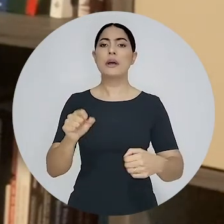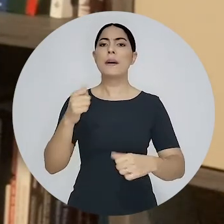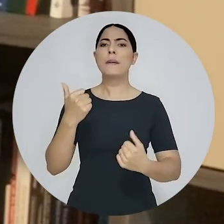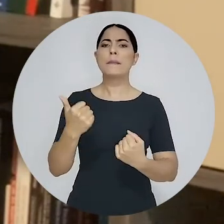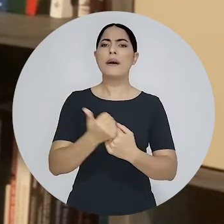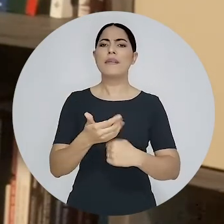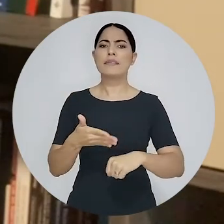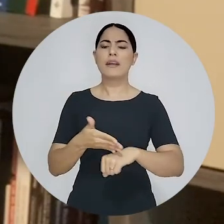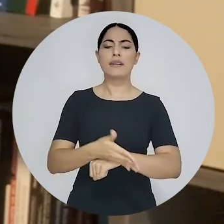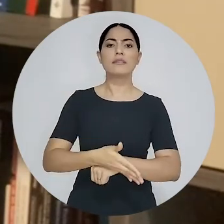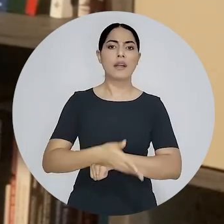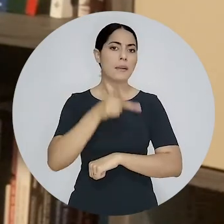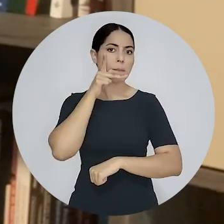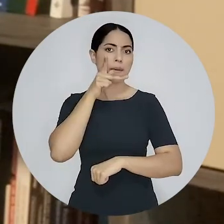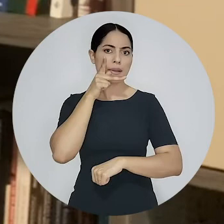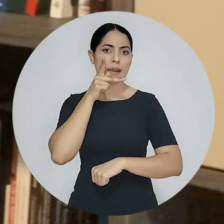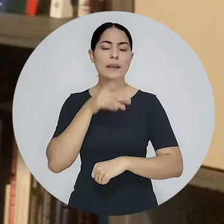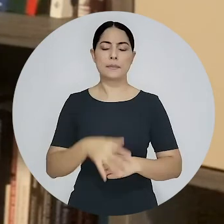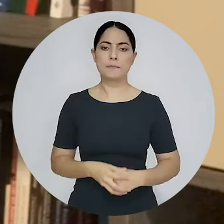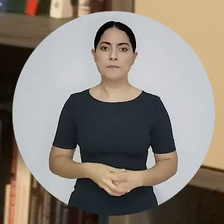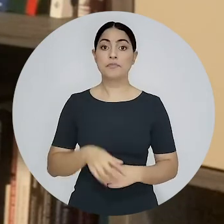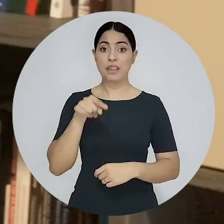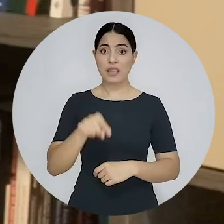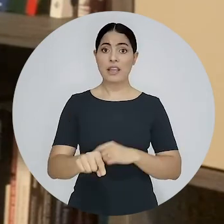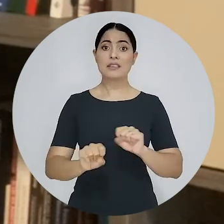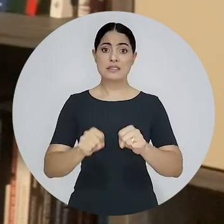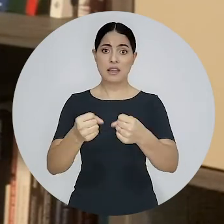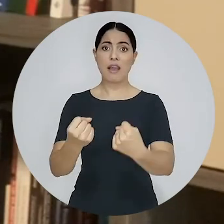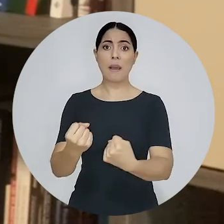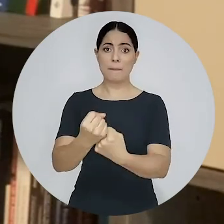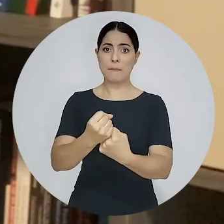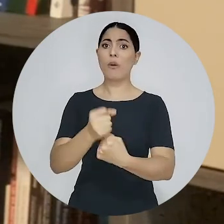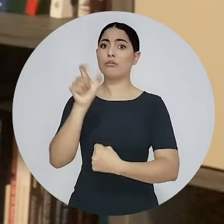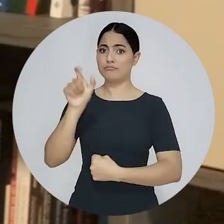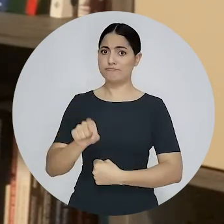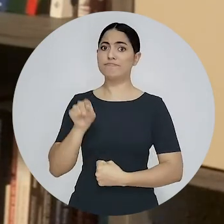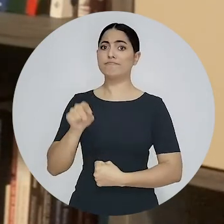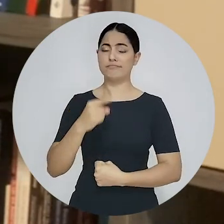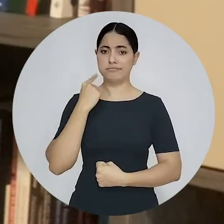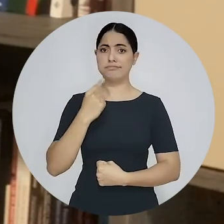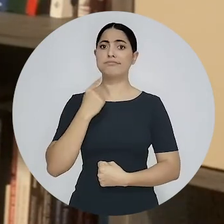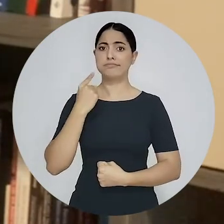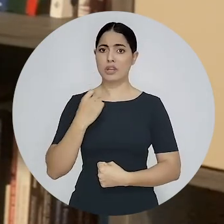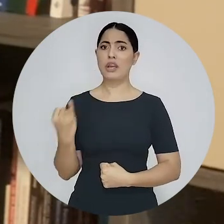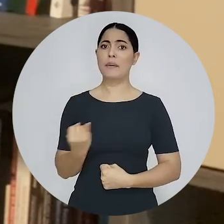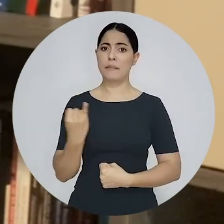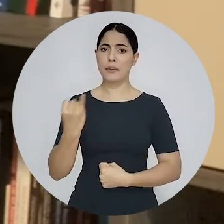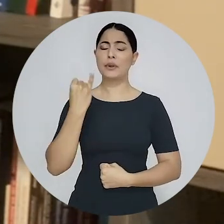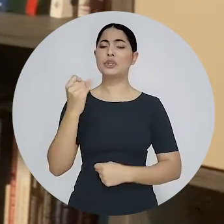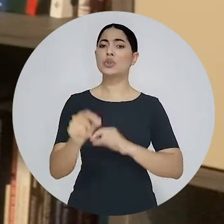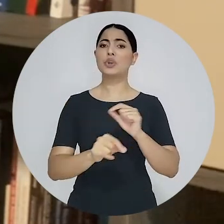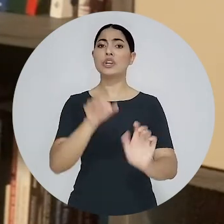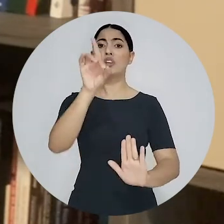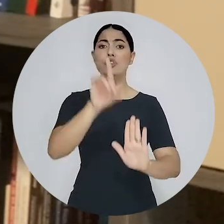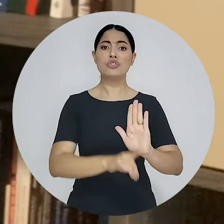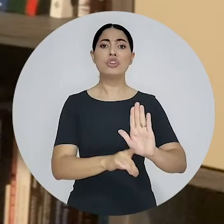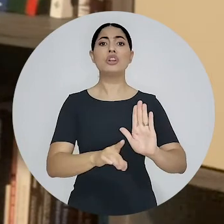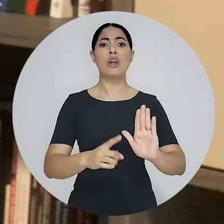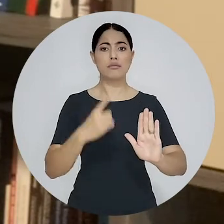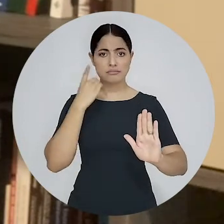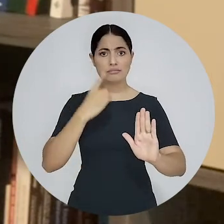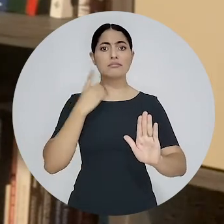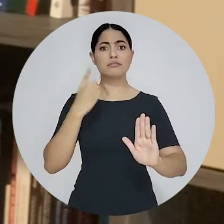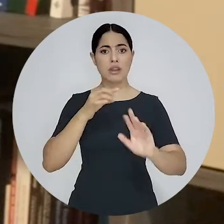desagravo público é essa ferramenta, esse instrumento que é tão importante para a advocacia, reafirma a importância das